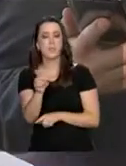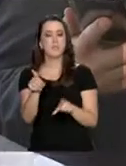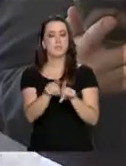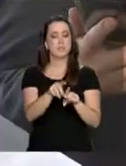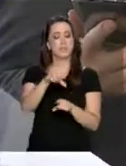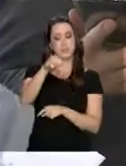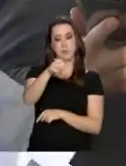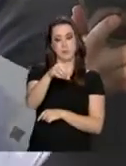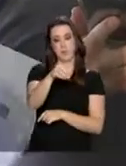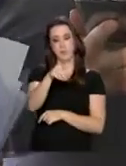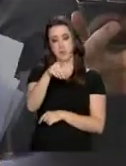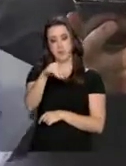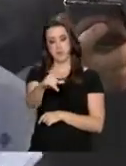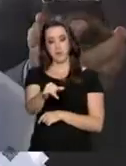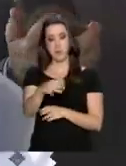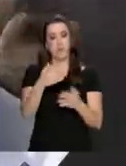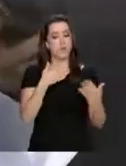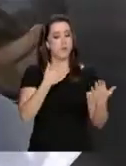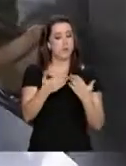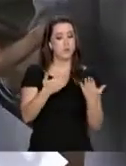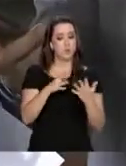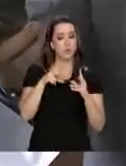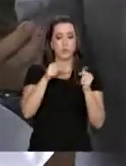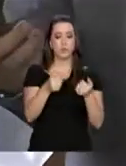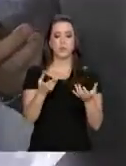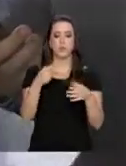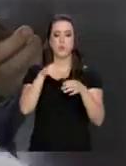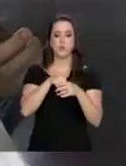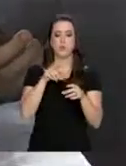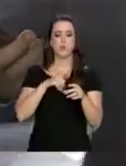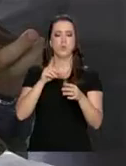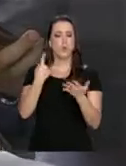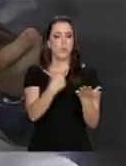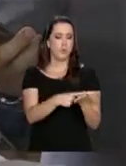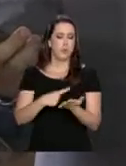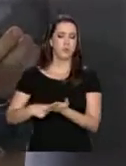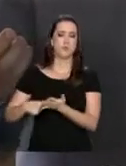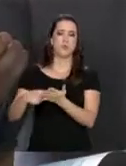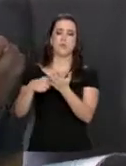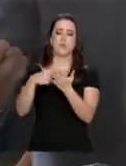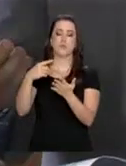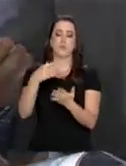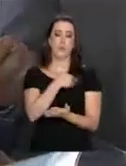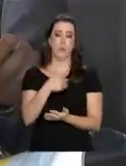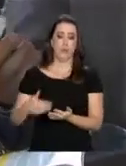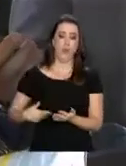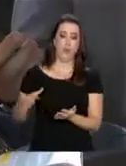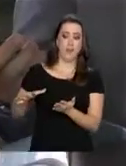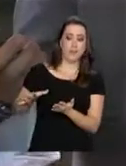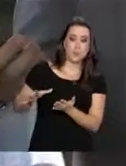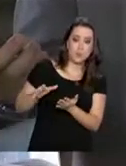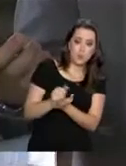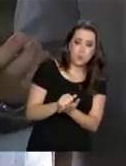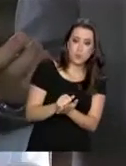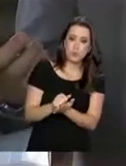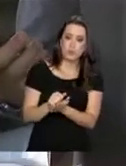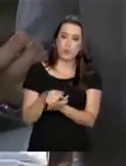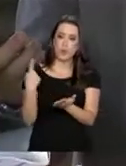dias. De tal forma que todos aqueles compromissos que o governo vai assumir, eles serão